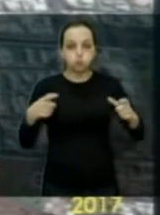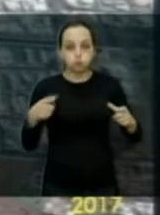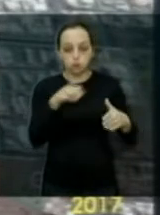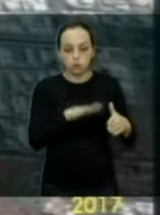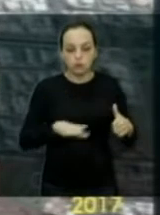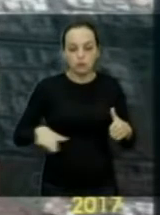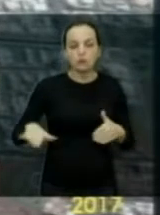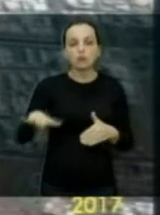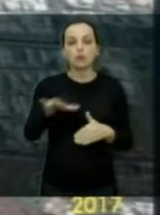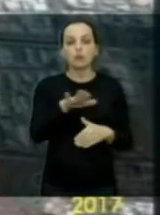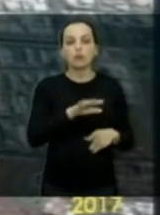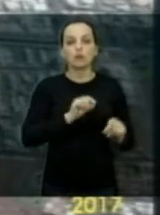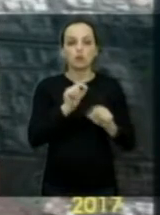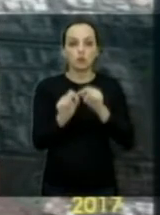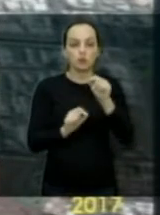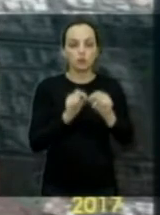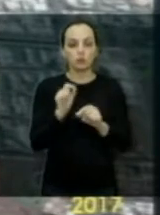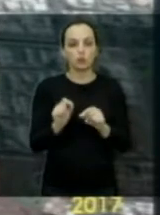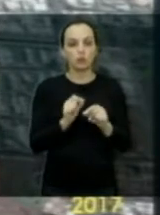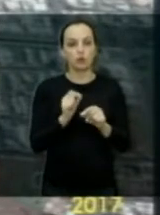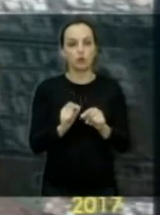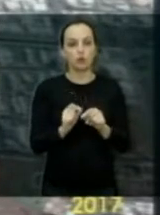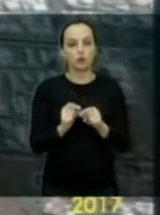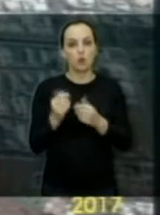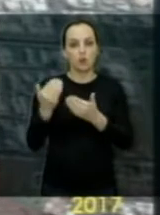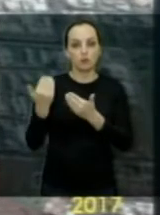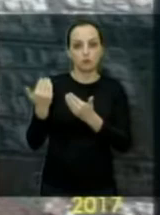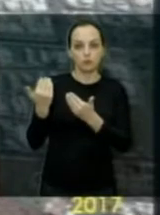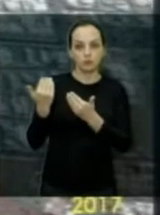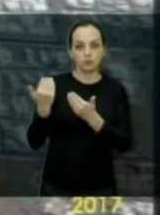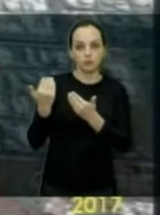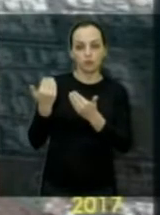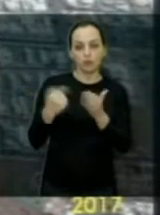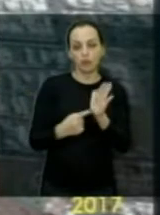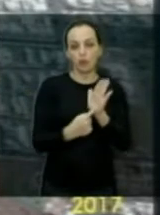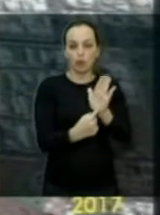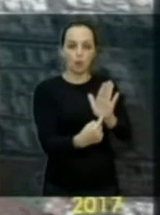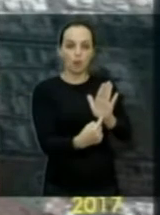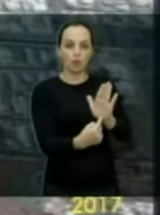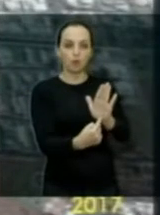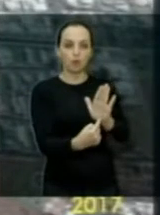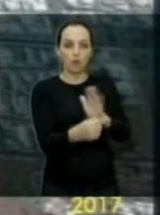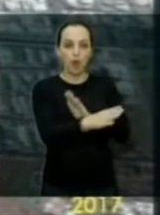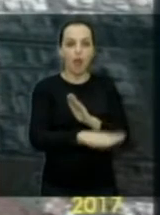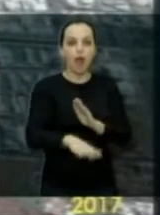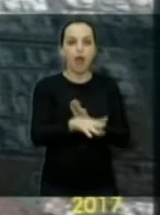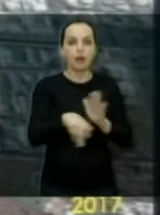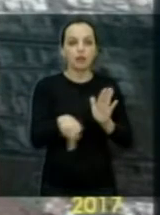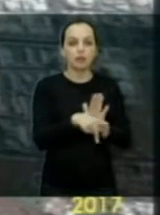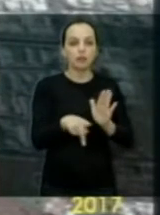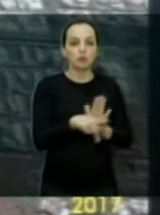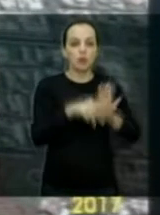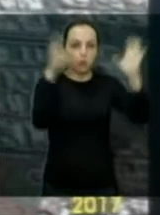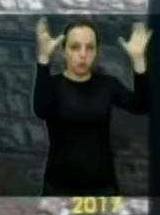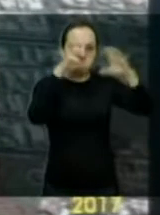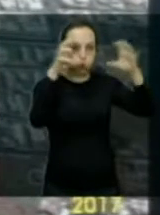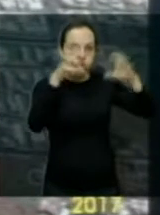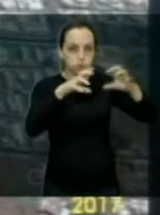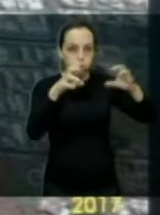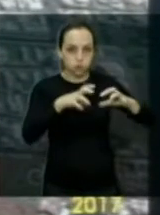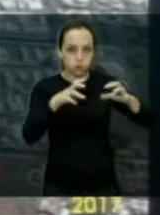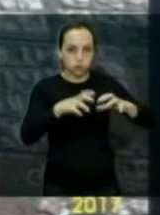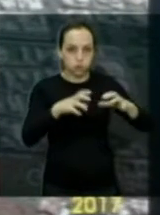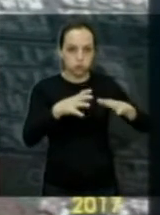região. E essas setas estão indicando áreas de contenção de chuva. Pode passar.